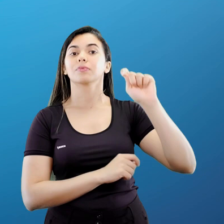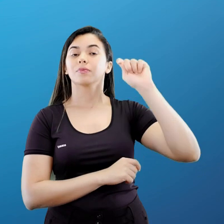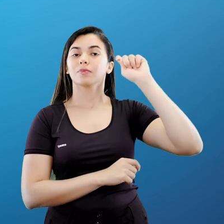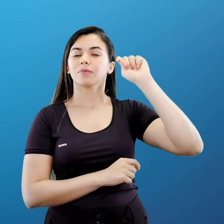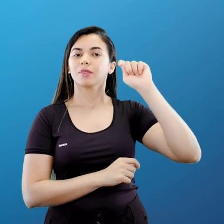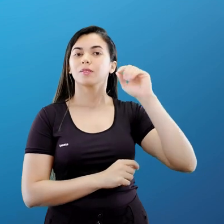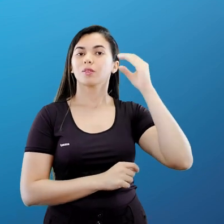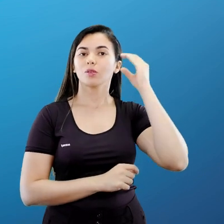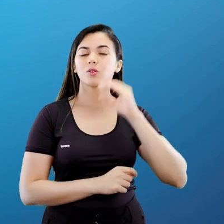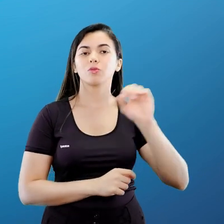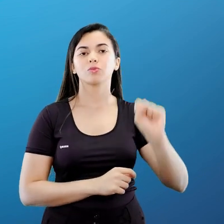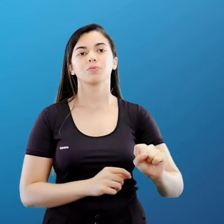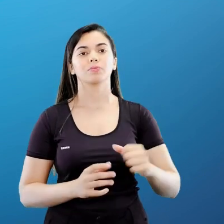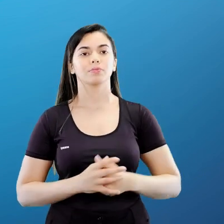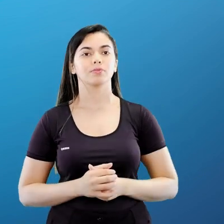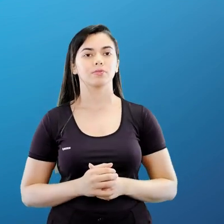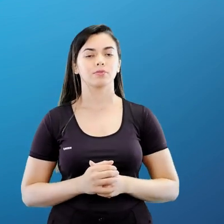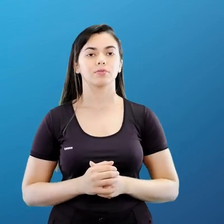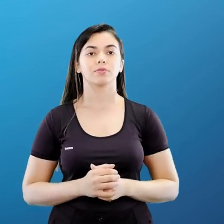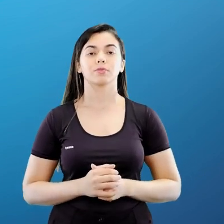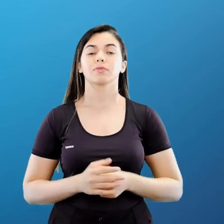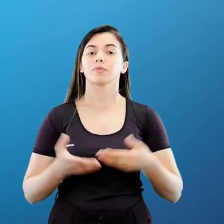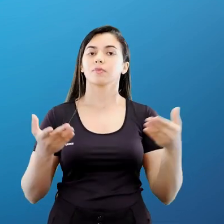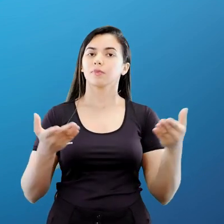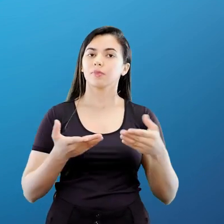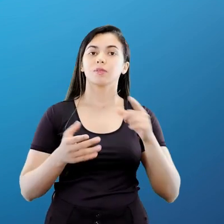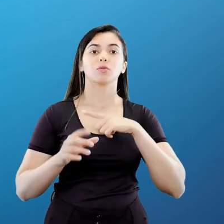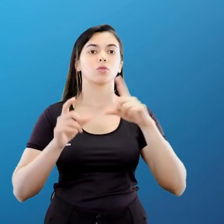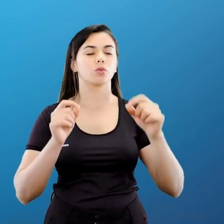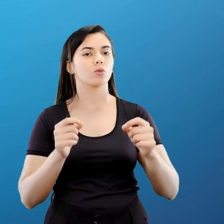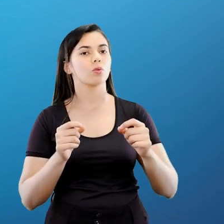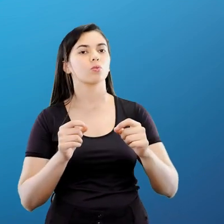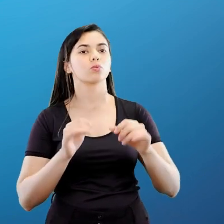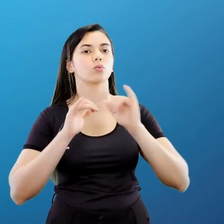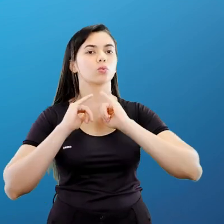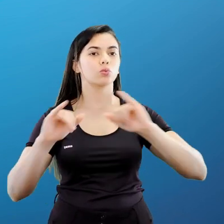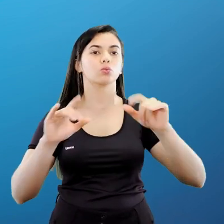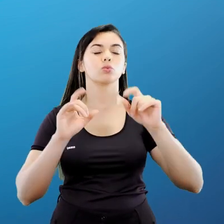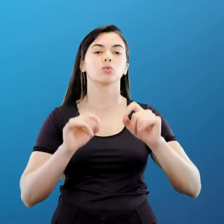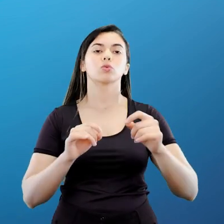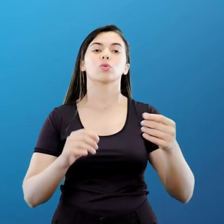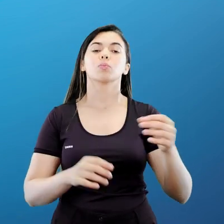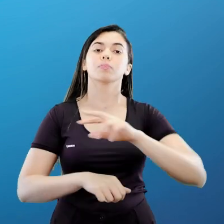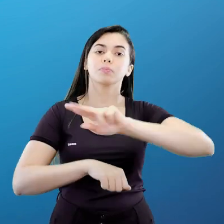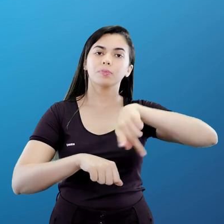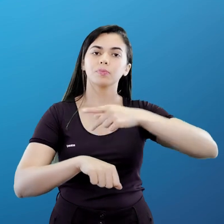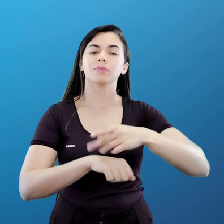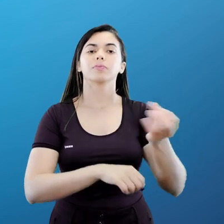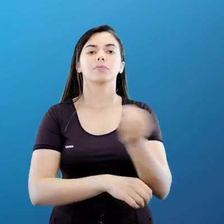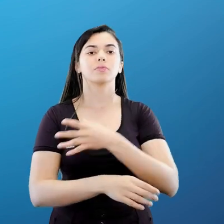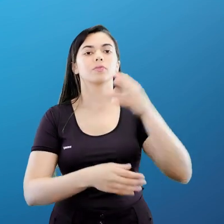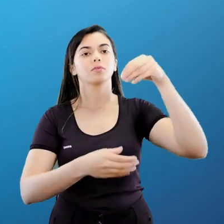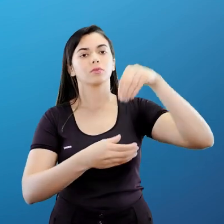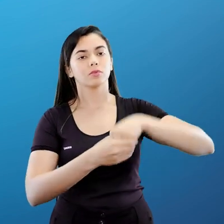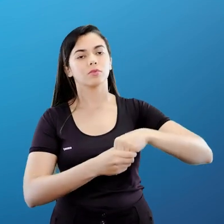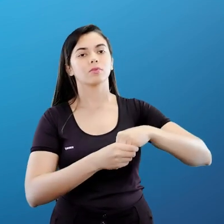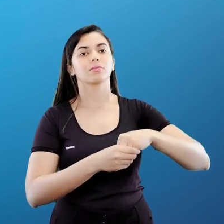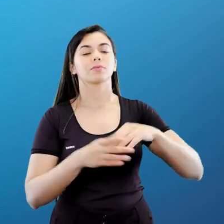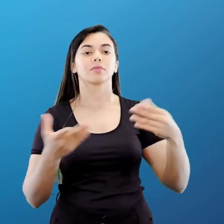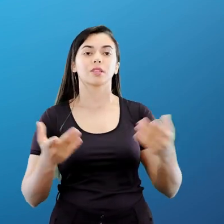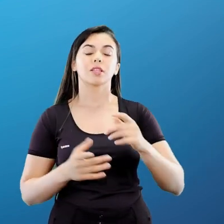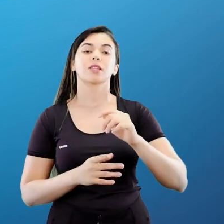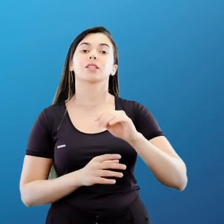Recentemente, nós tivemos aí o anúncio de novos integrantes, novos membros. Então, a sigla vai passar a ser